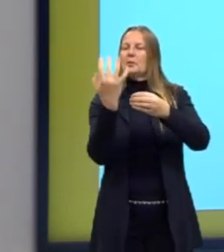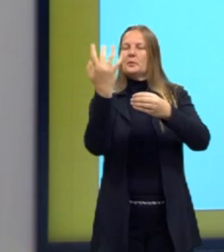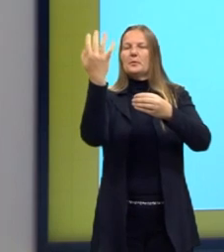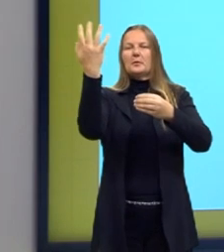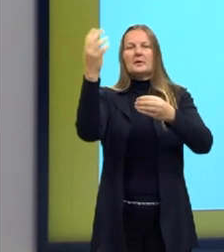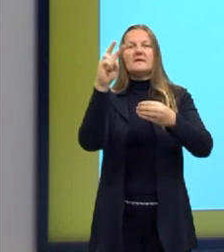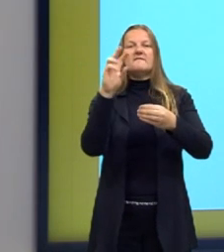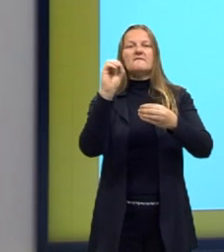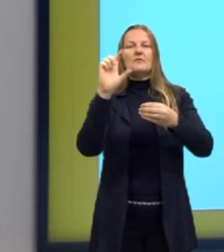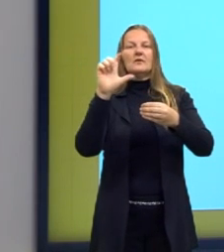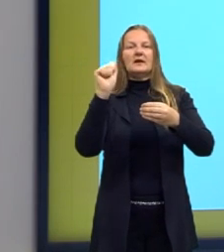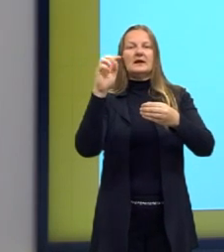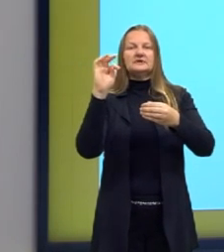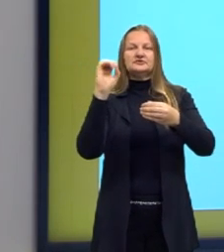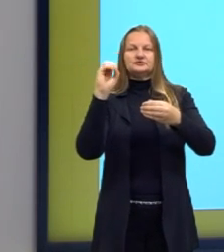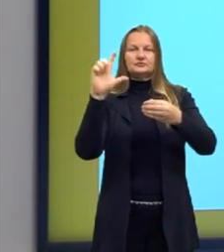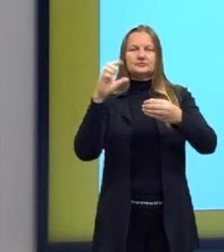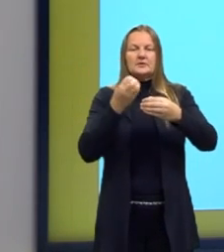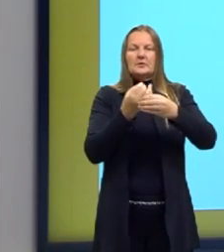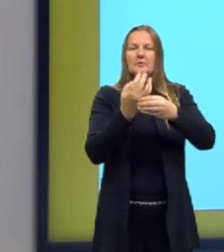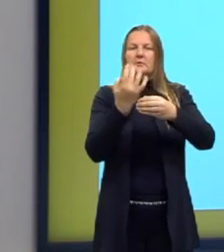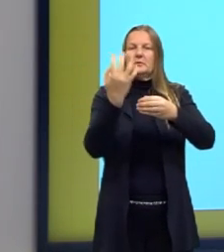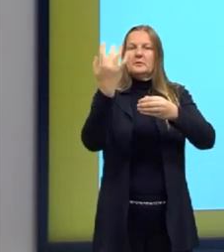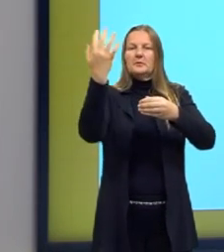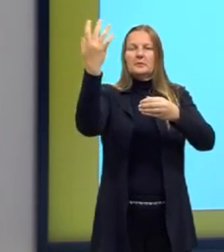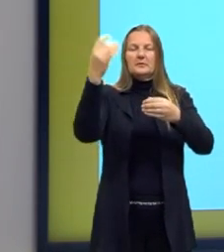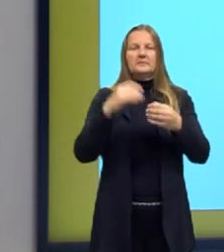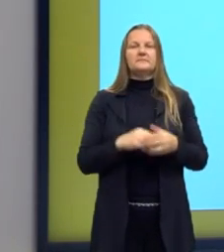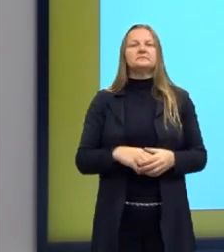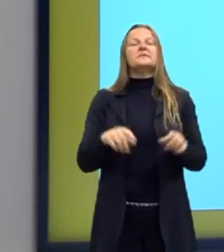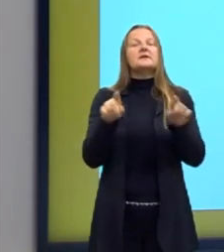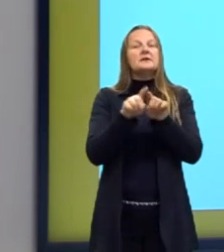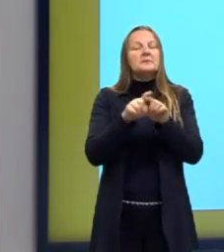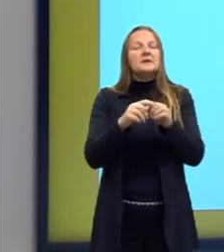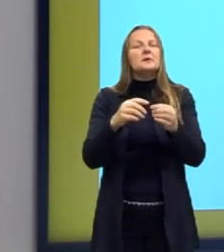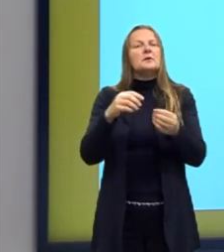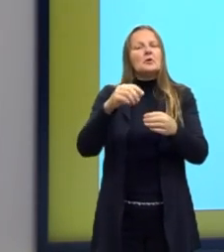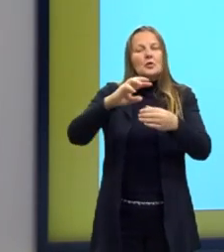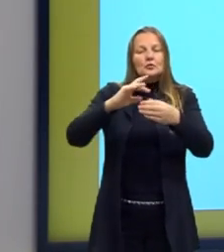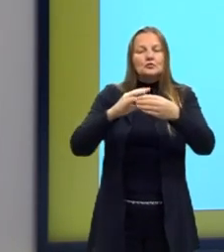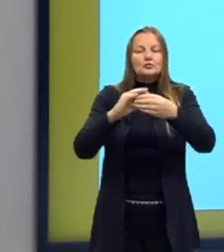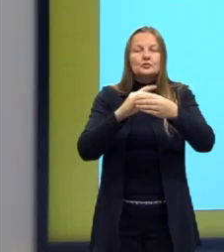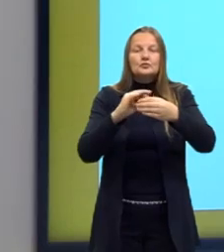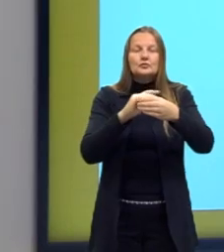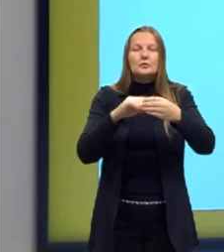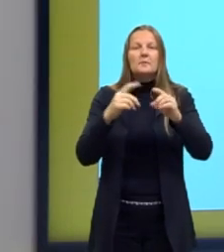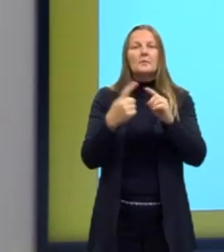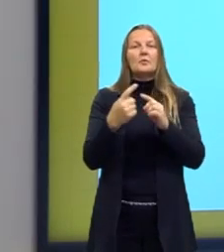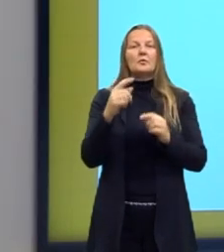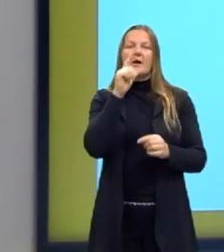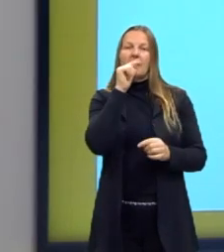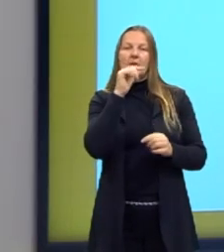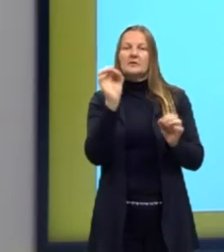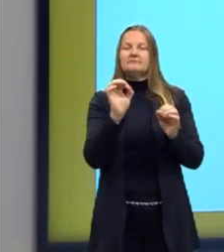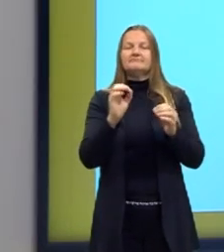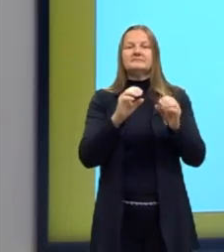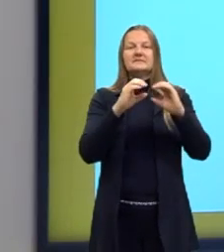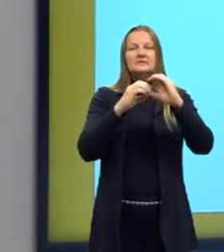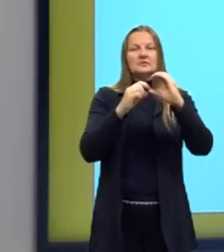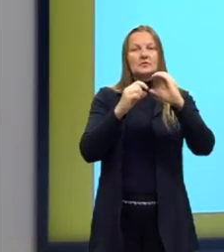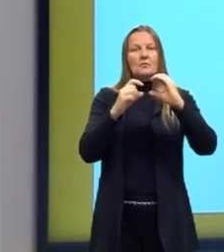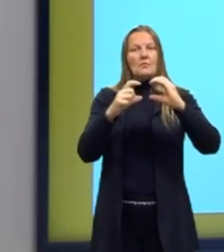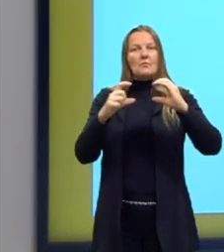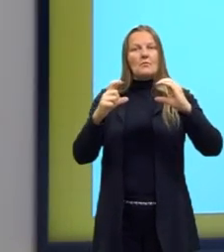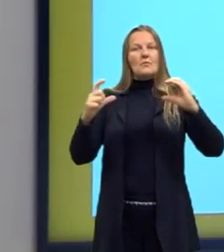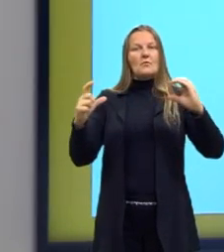ambiente rápido, né, muito fácil. Ele é pouco solúvel em água quando a cadeia é pequena e conforme eu vou aumentando a cadeia, ele